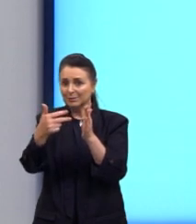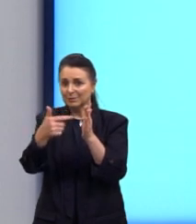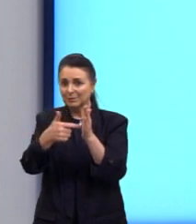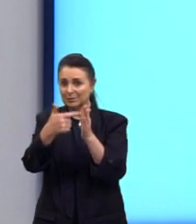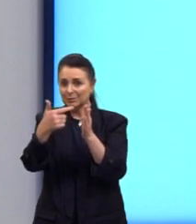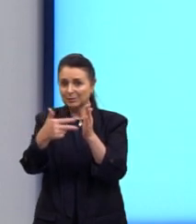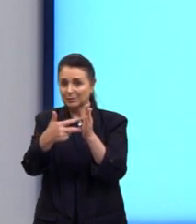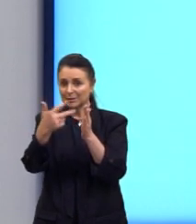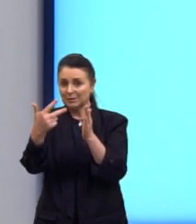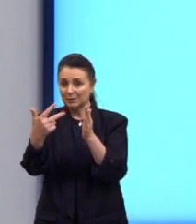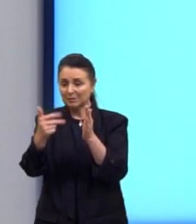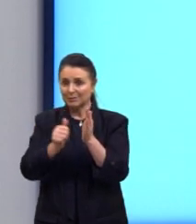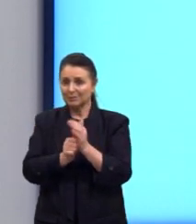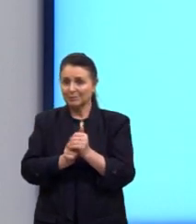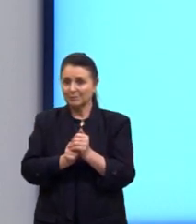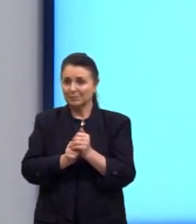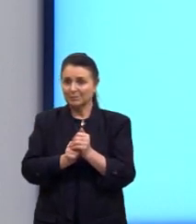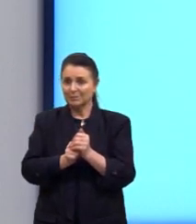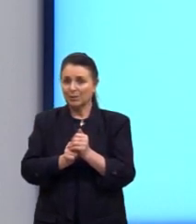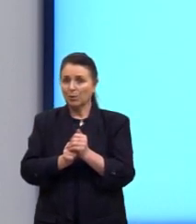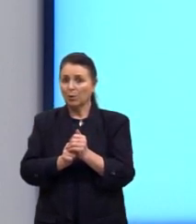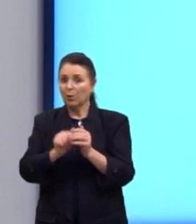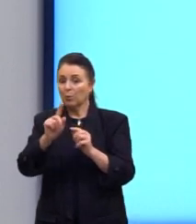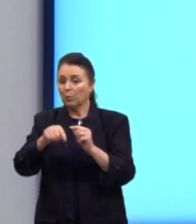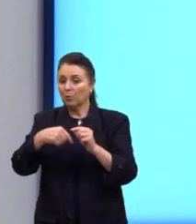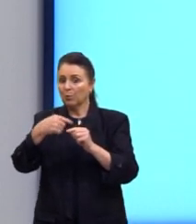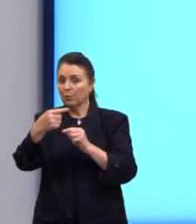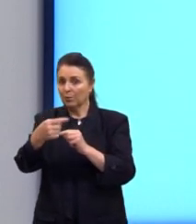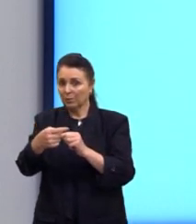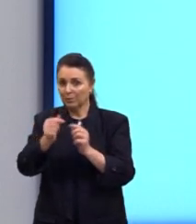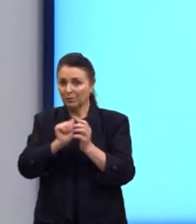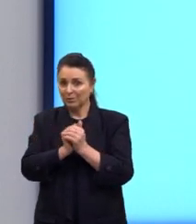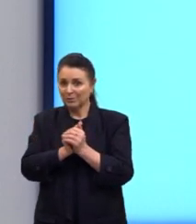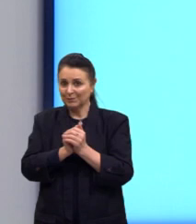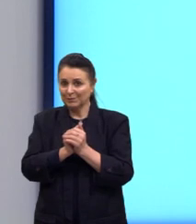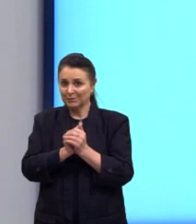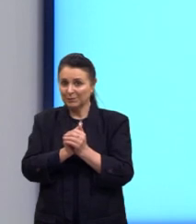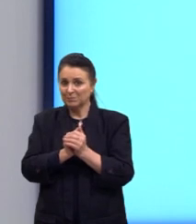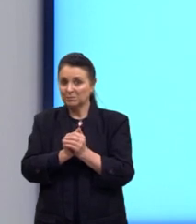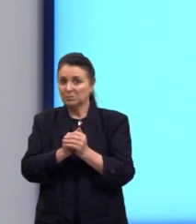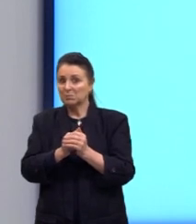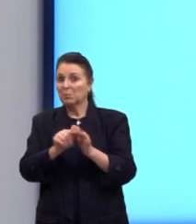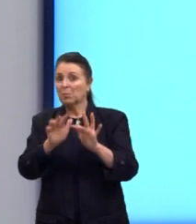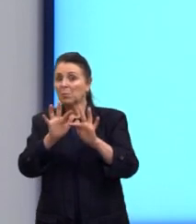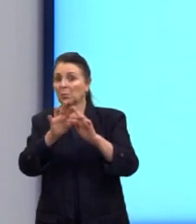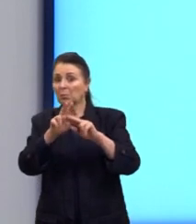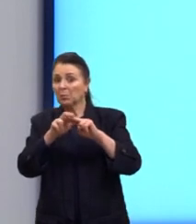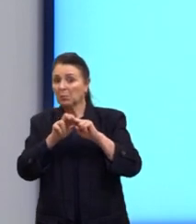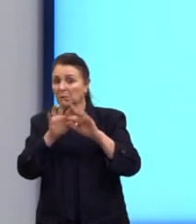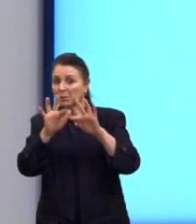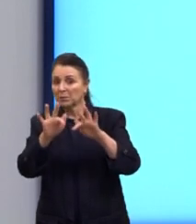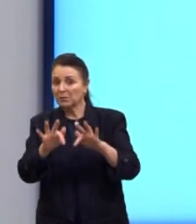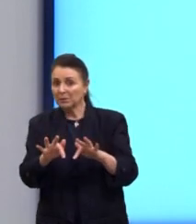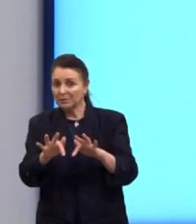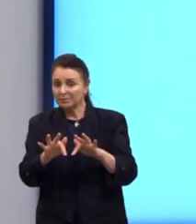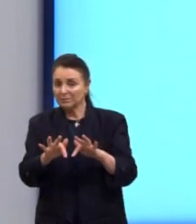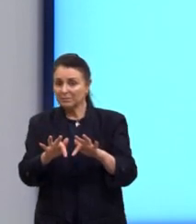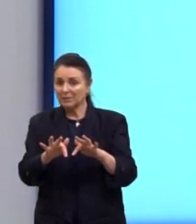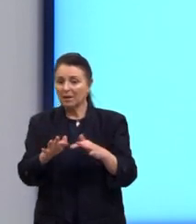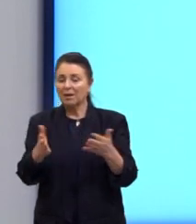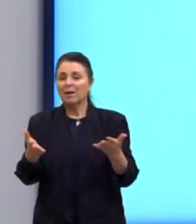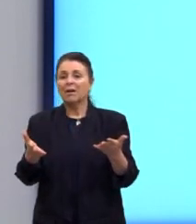lugar. O next, que é o próximo. O last, que é o por fim. O finally, que é o finalmente.